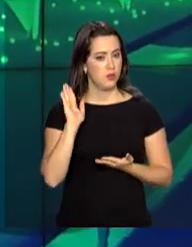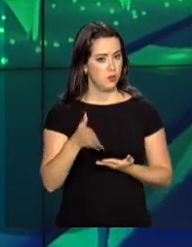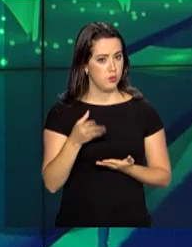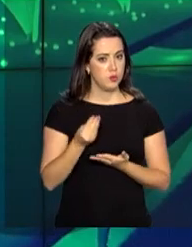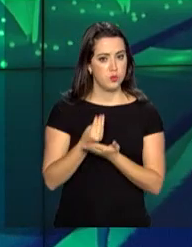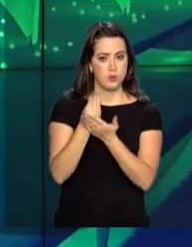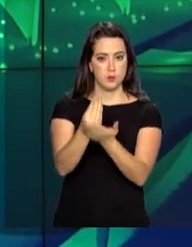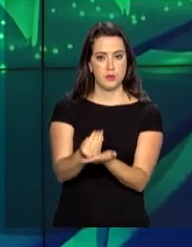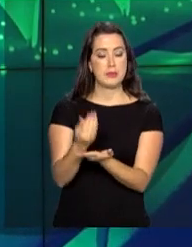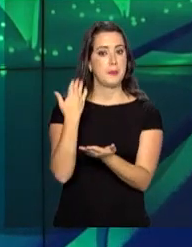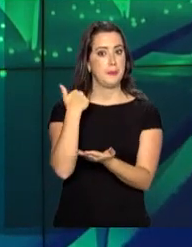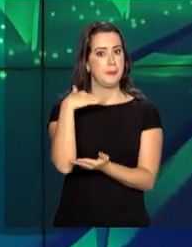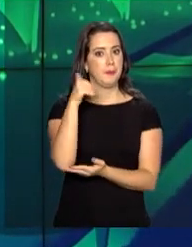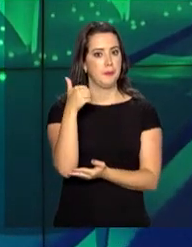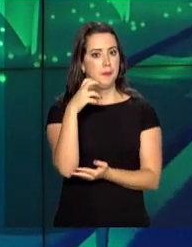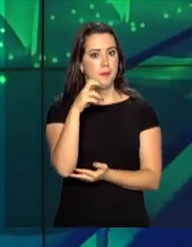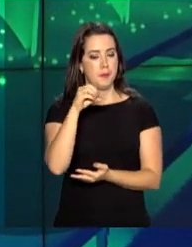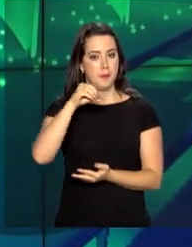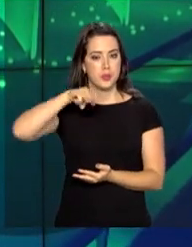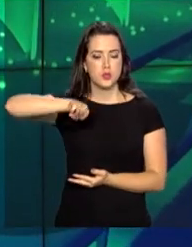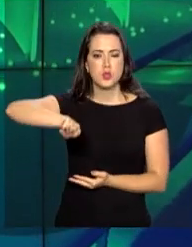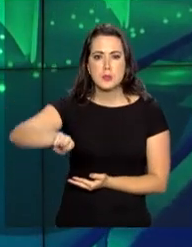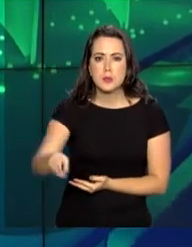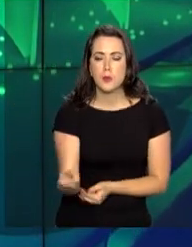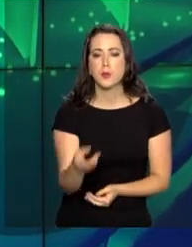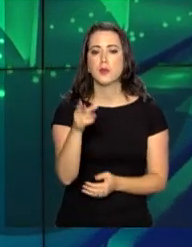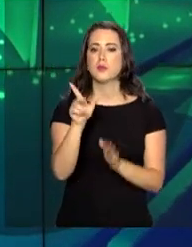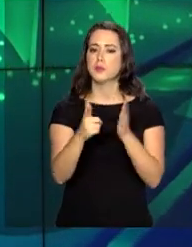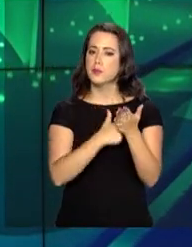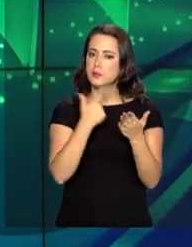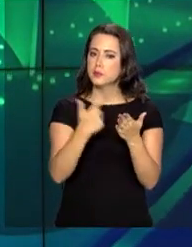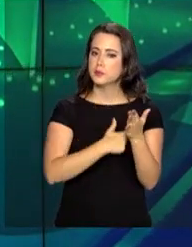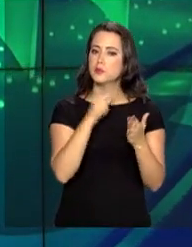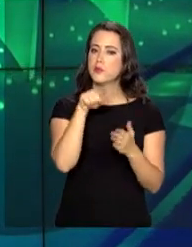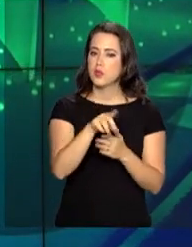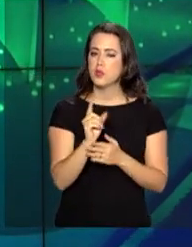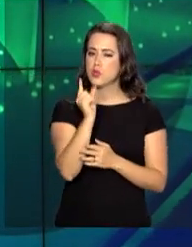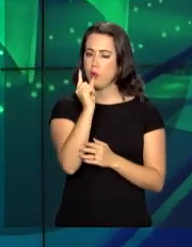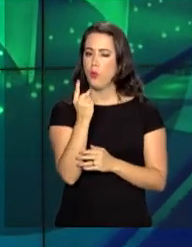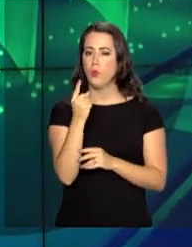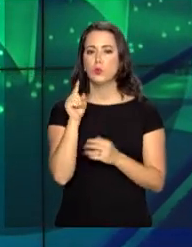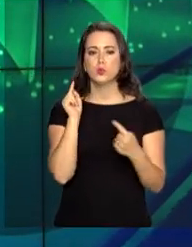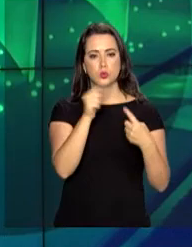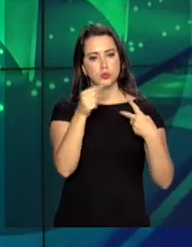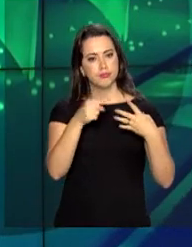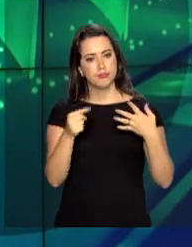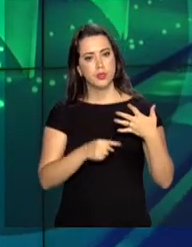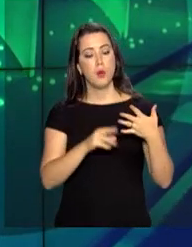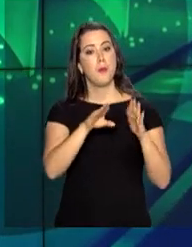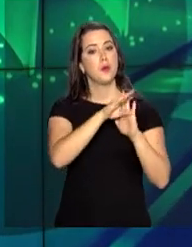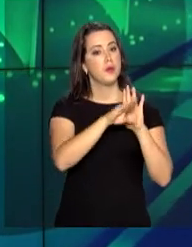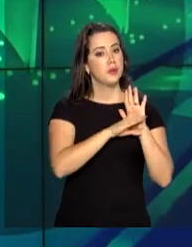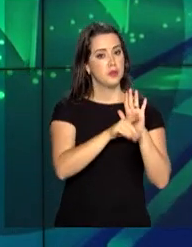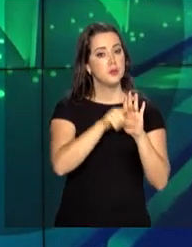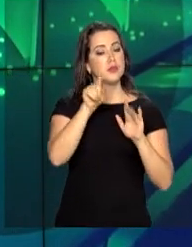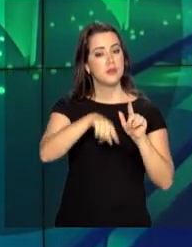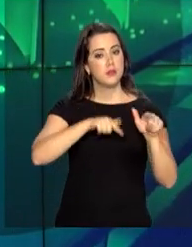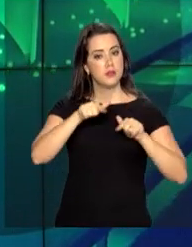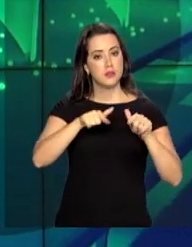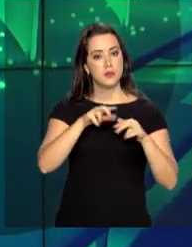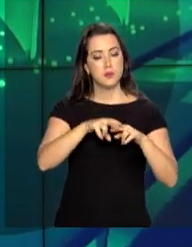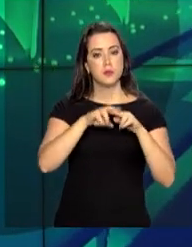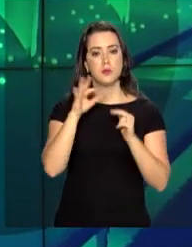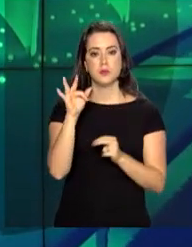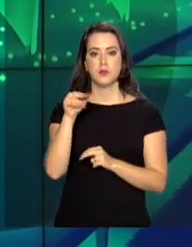Anualmente são entregues 150 milhões de livros e esse é apenas um dos diversos programas que são executados